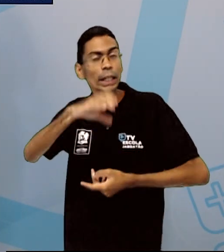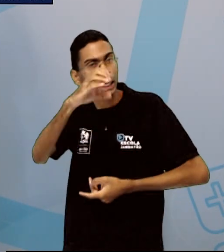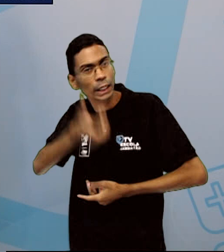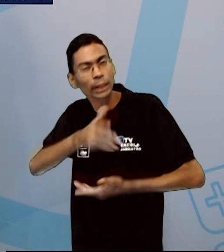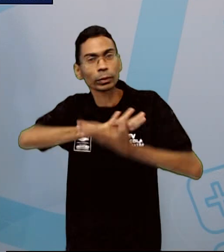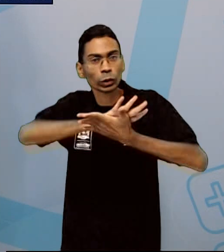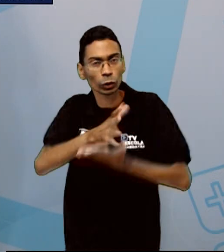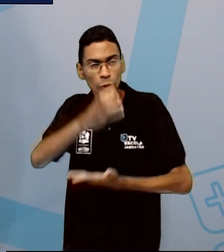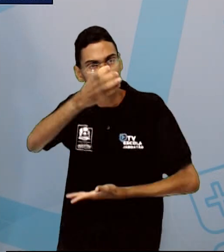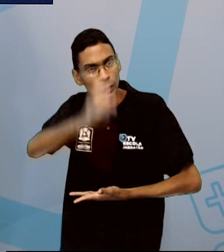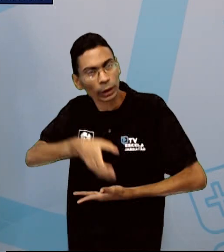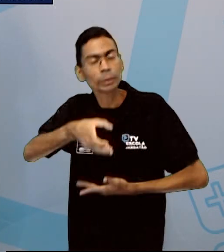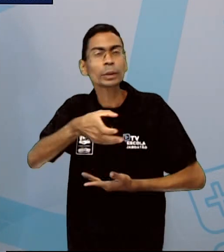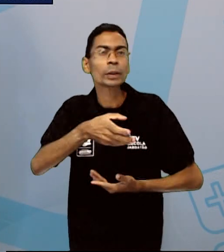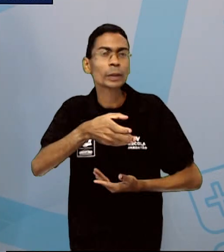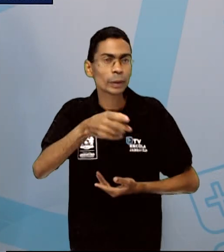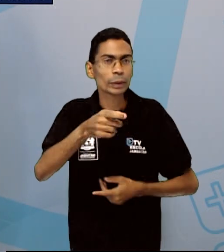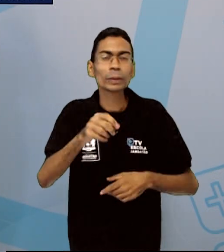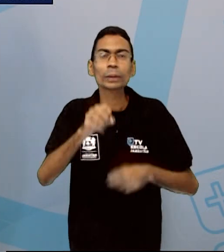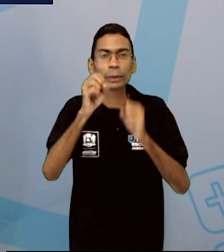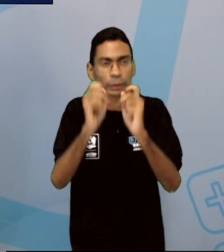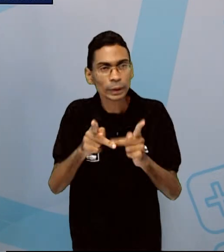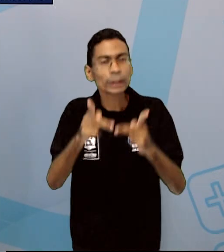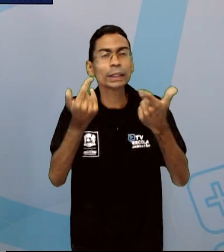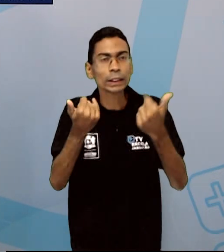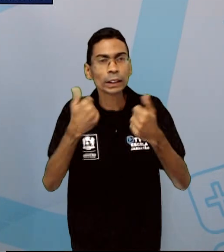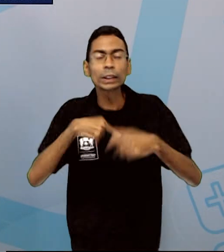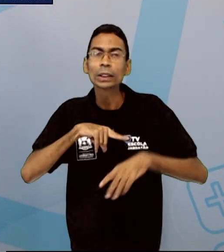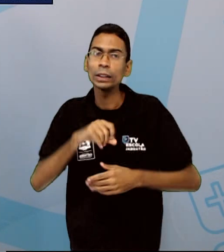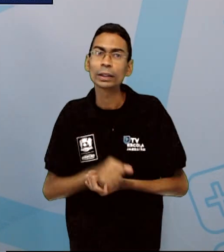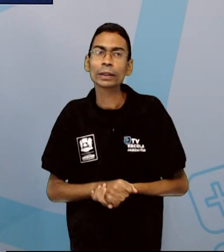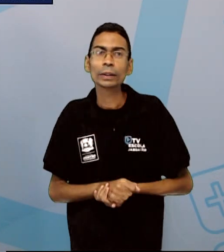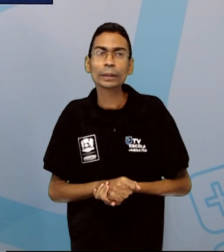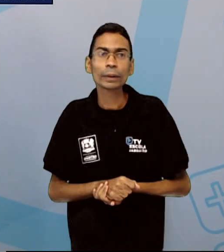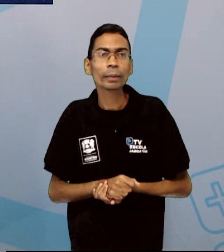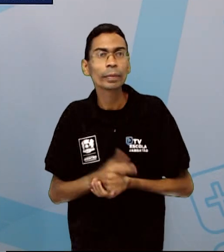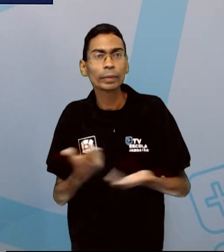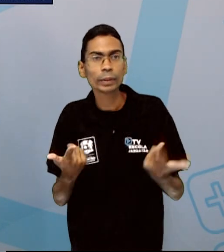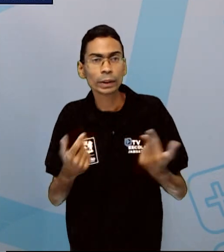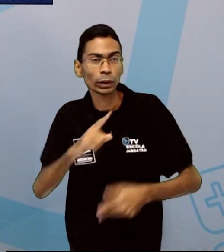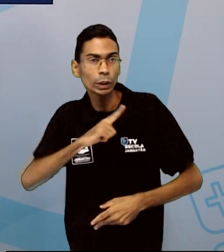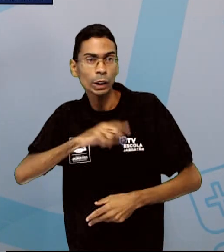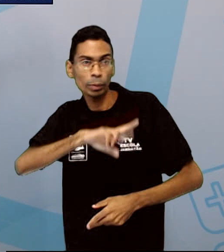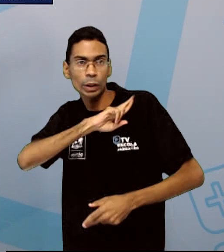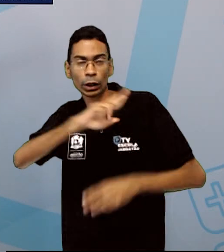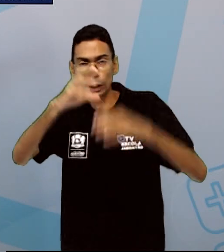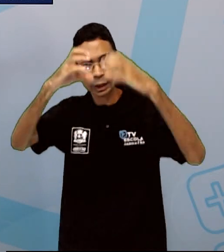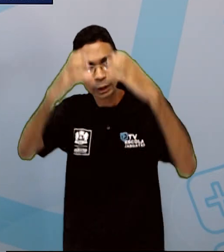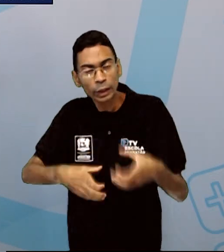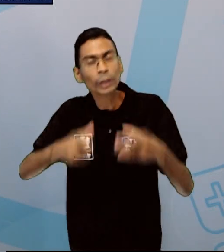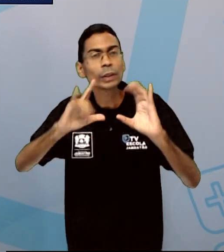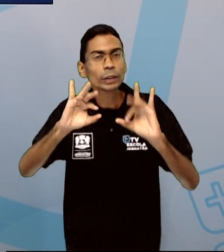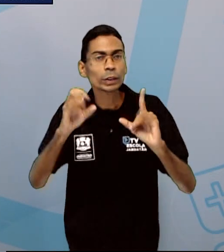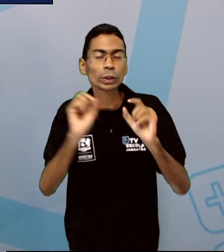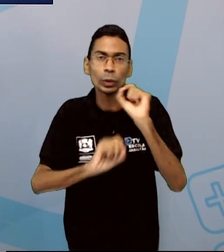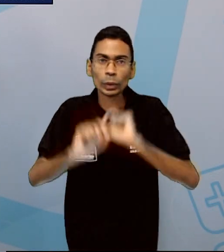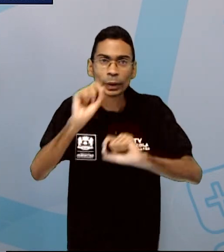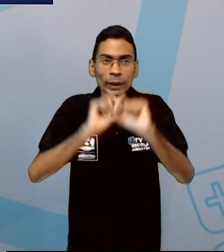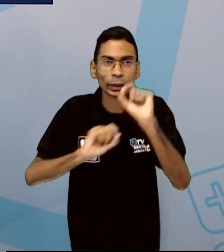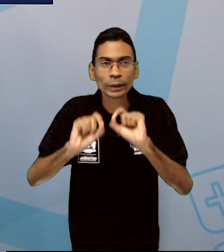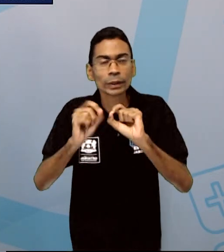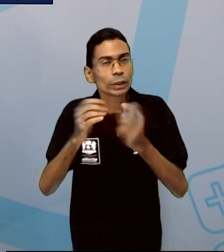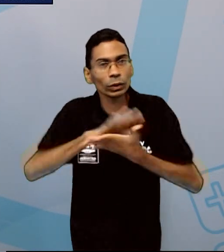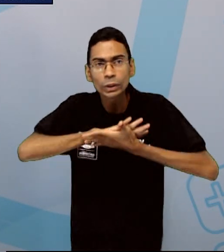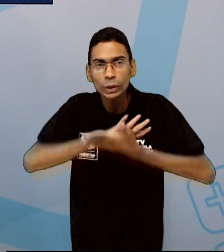patrimônio público, crime. Então, exerça a sua cidadania da seguinte forma, não destruindo,